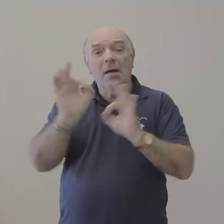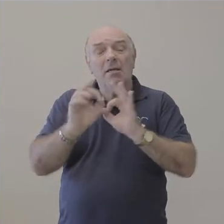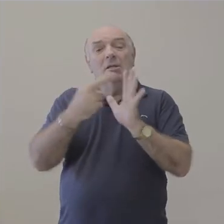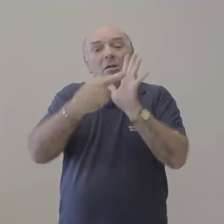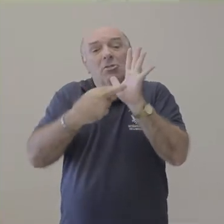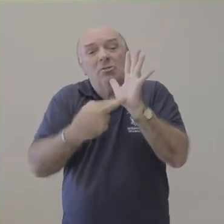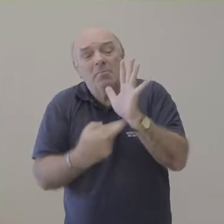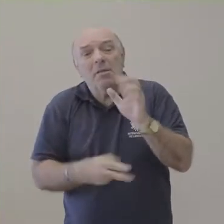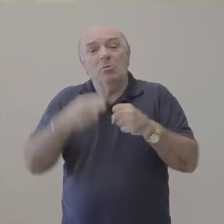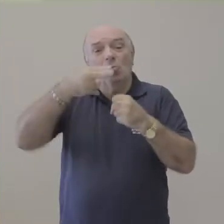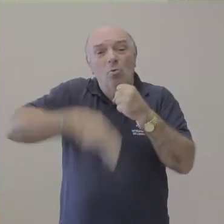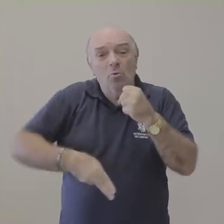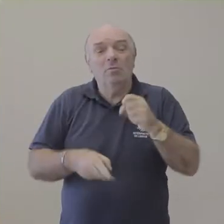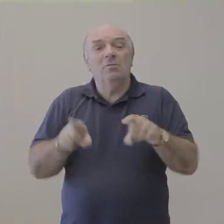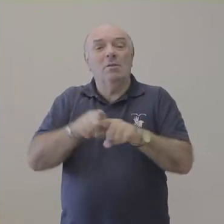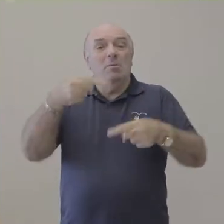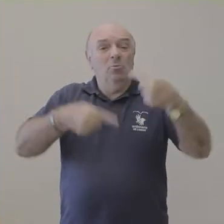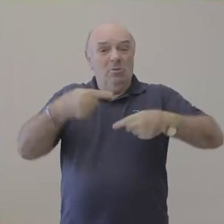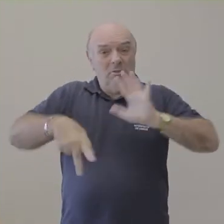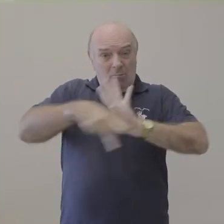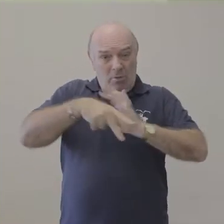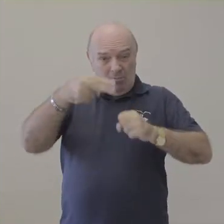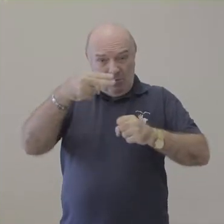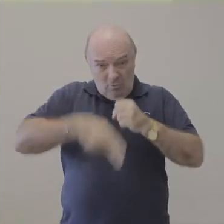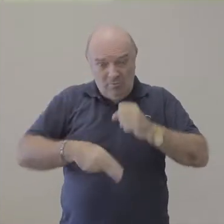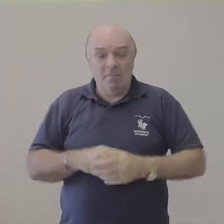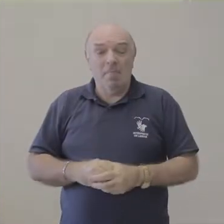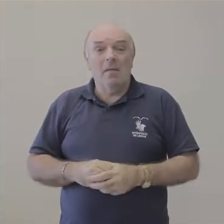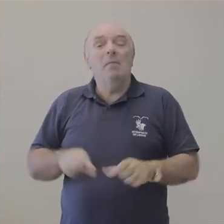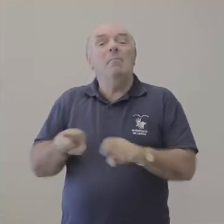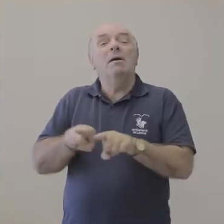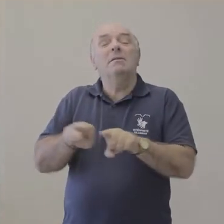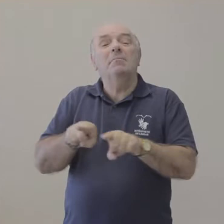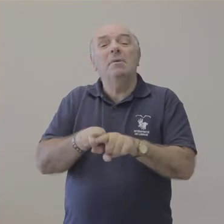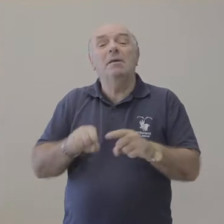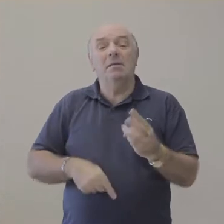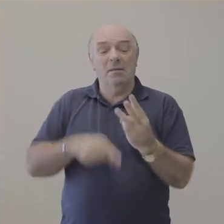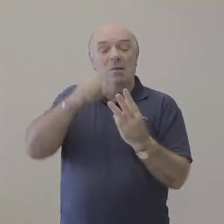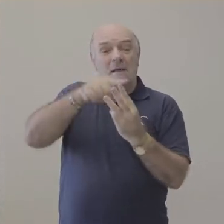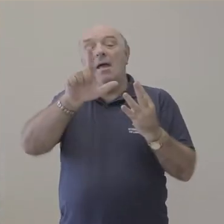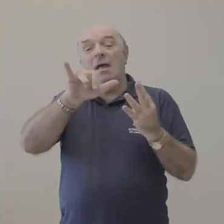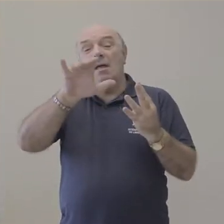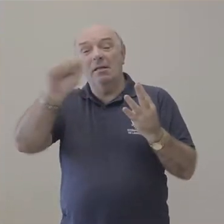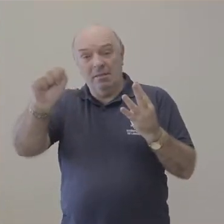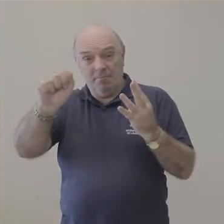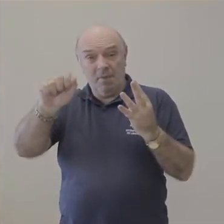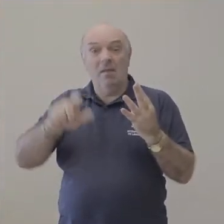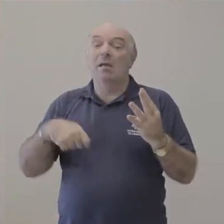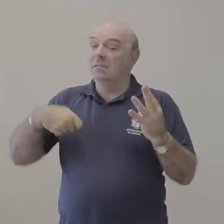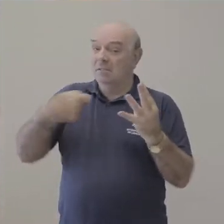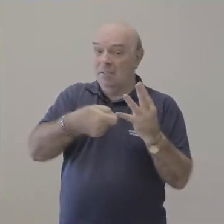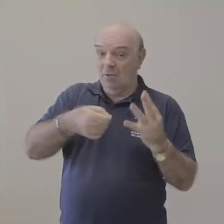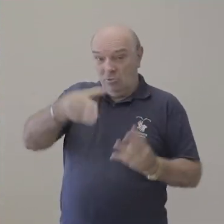universidade. Quem também tem muitas histórias para contar é a servidora Hélia Josef, secretária do curso